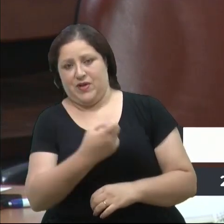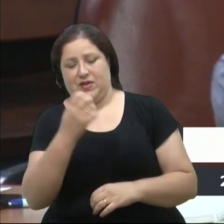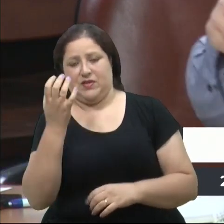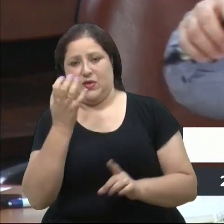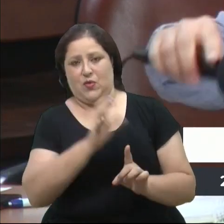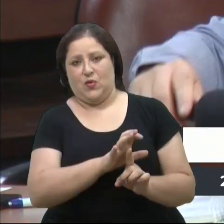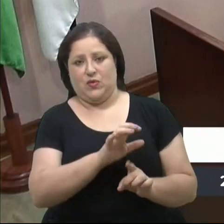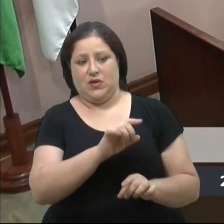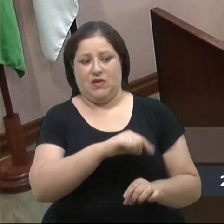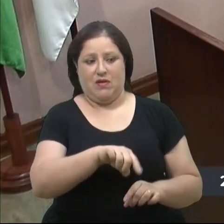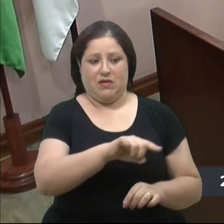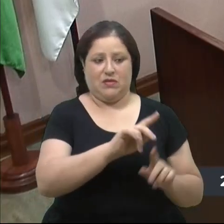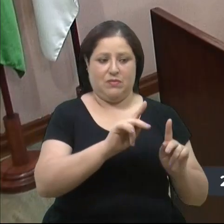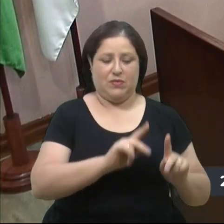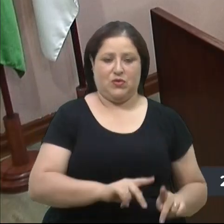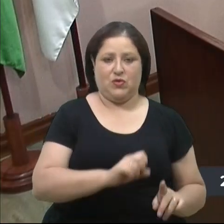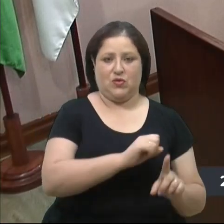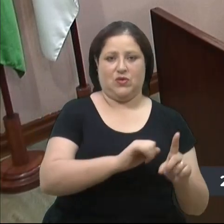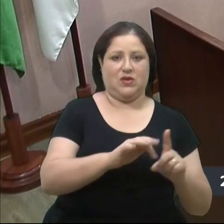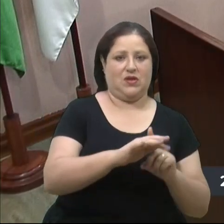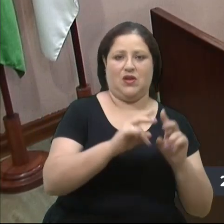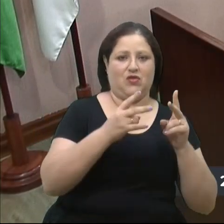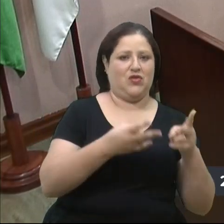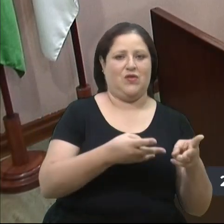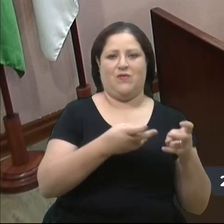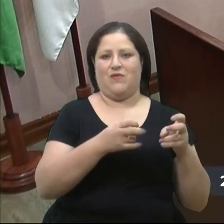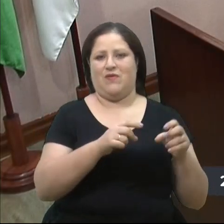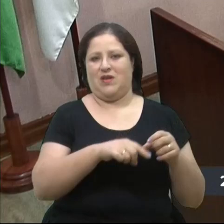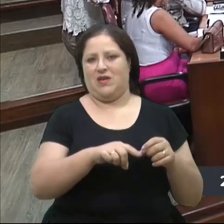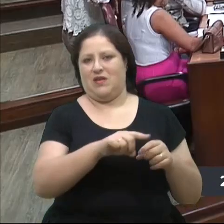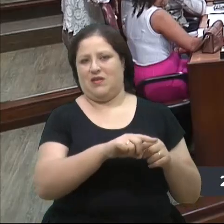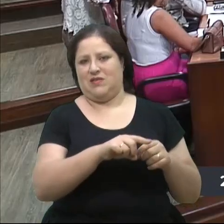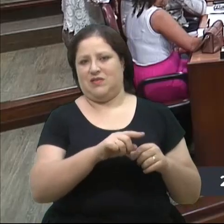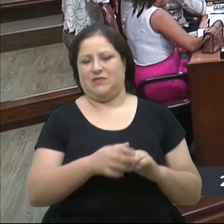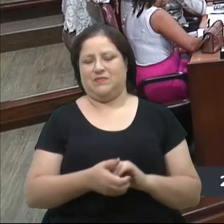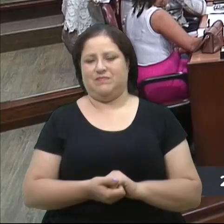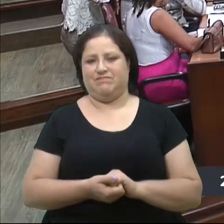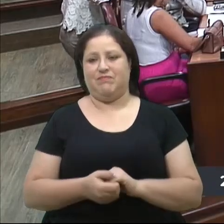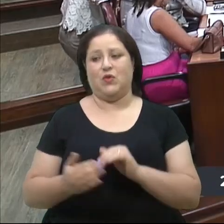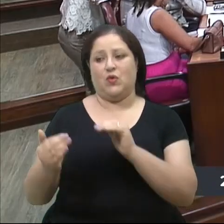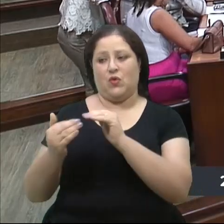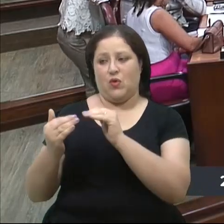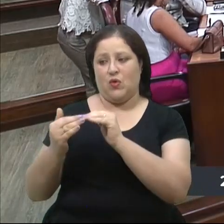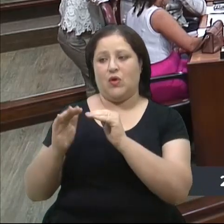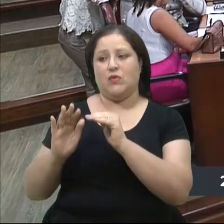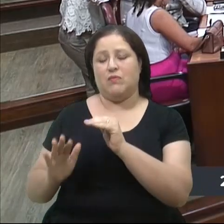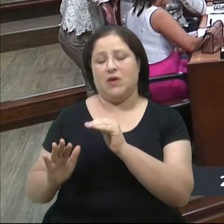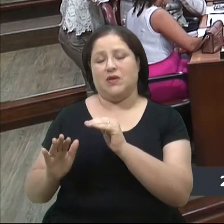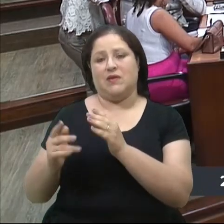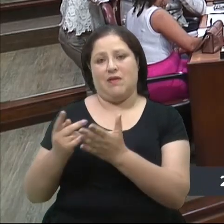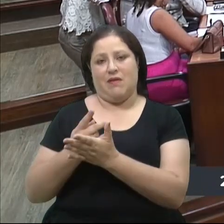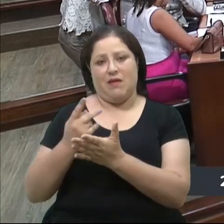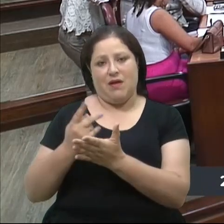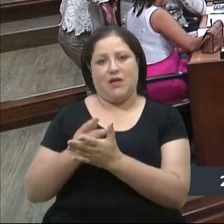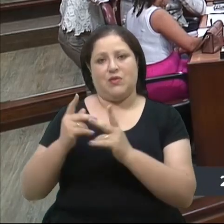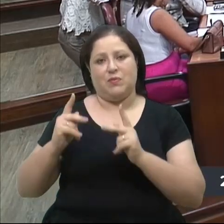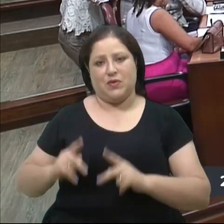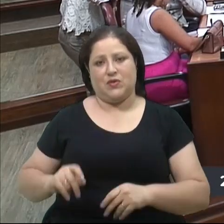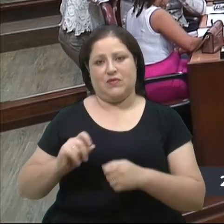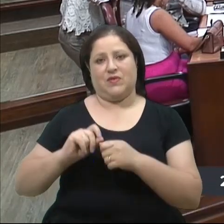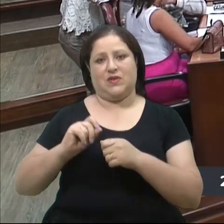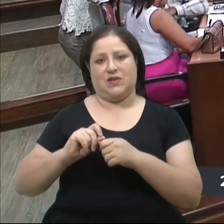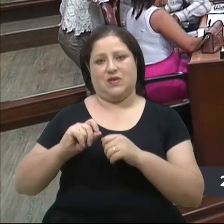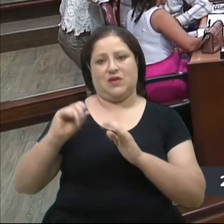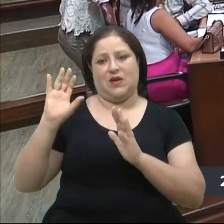Obrigado, vereador. Concordo contigo, vereador. Só que uma coisa que eu acho errada é não cometer delitos, né? Não se